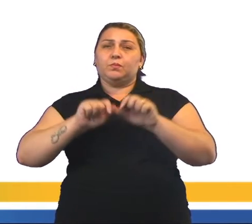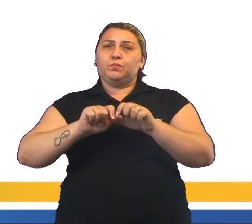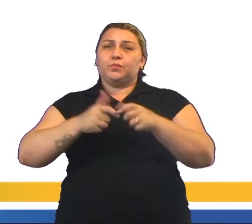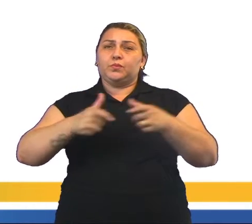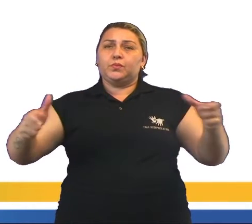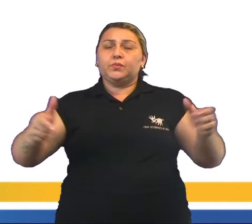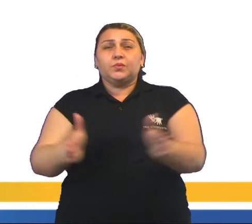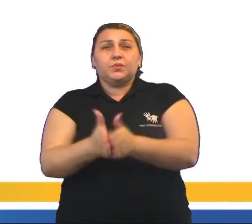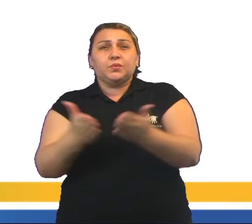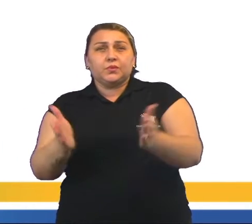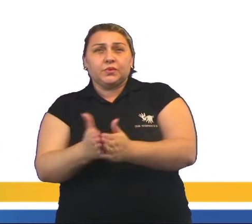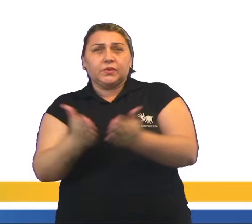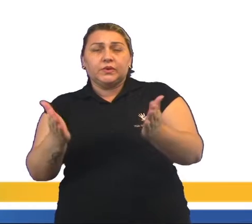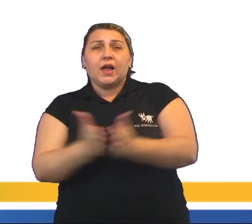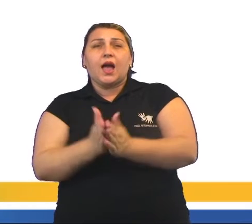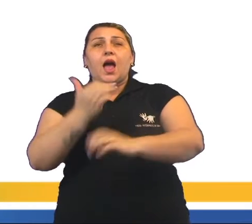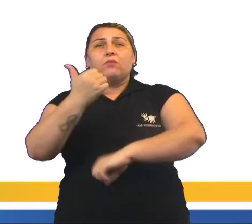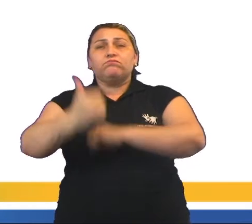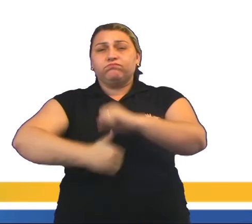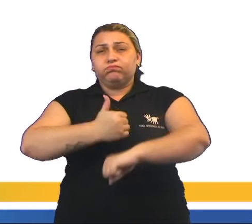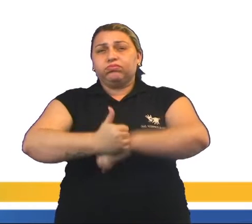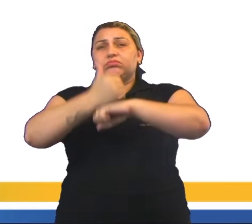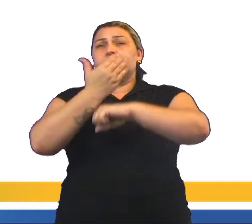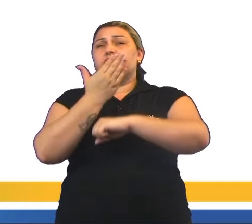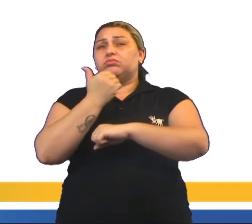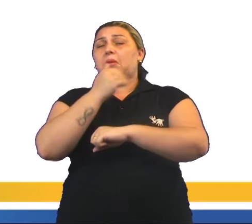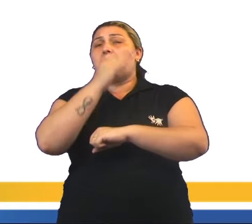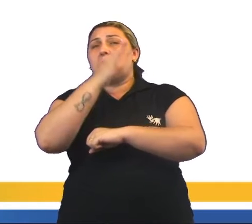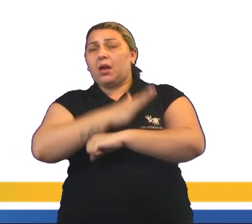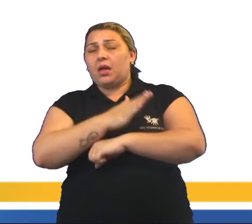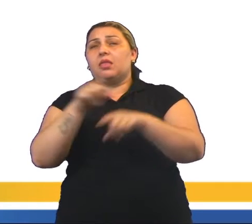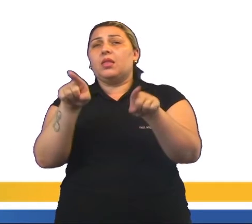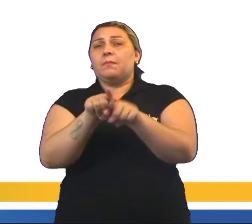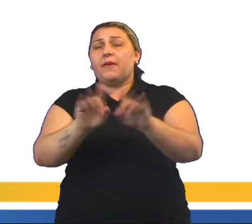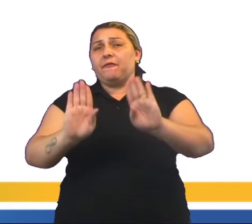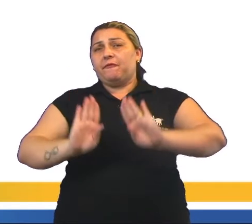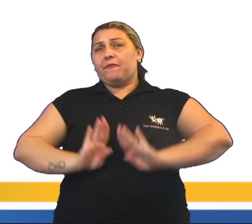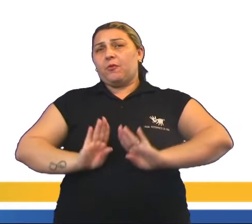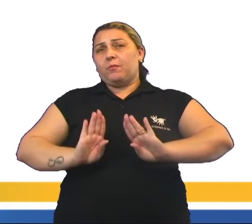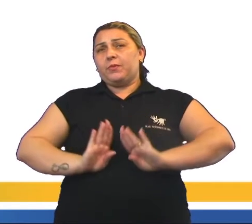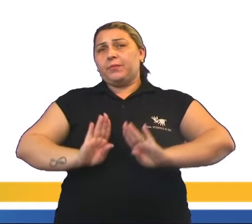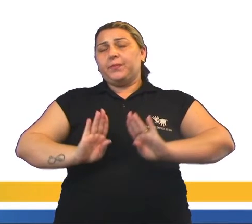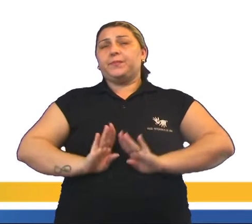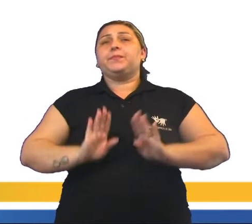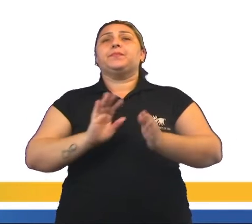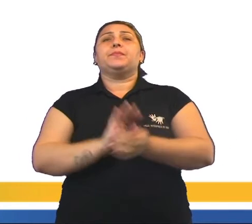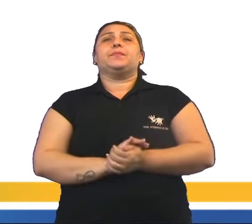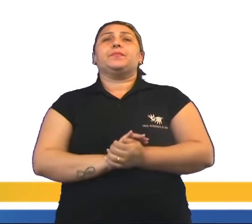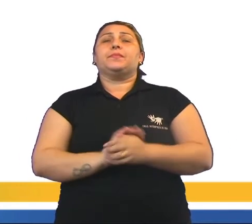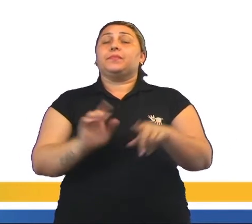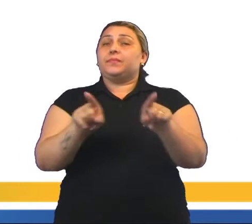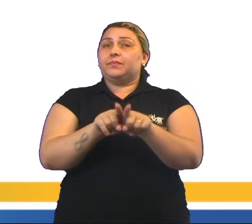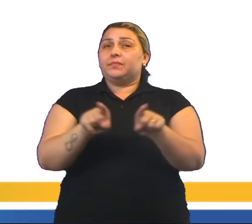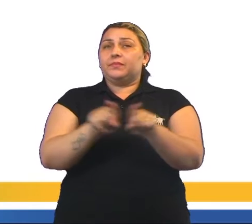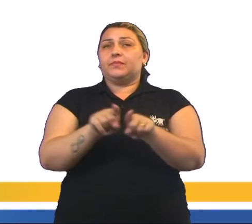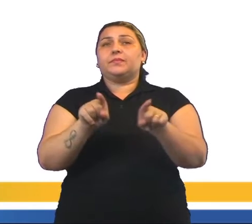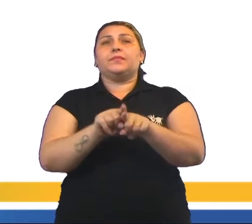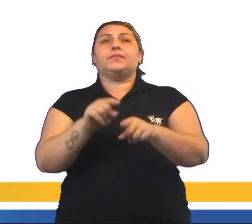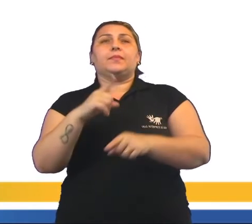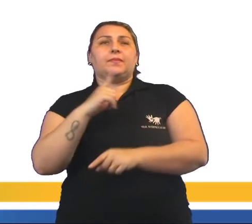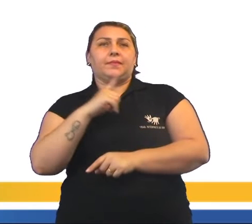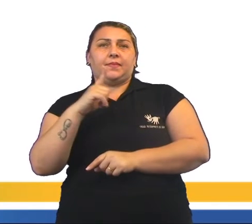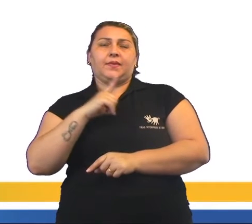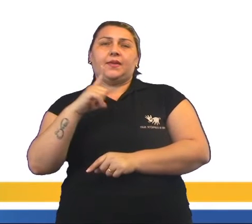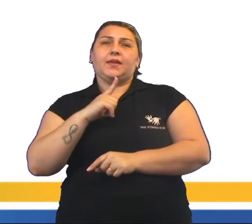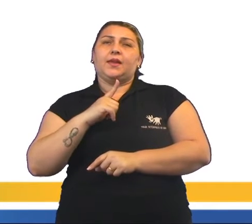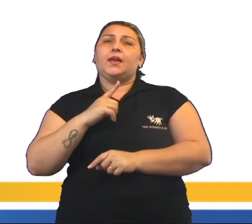pobreza, da má qualidade da alimentação e à fome. Com isso também há